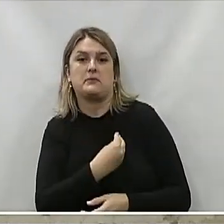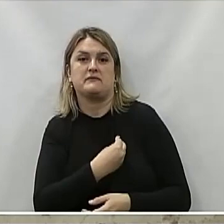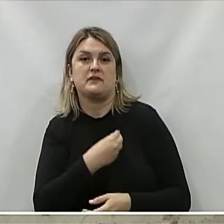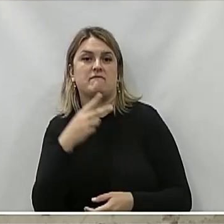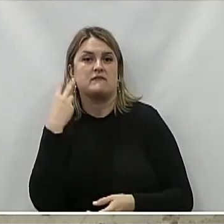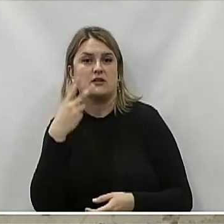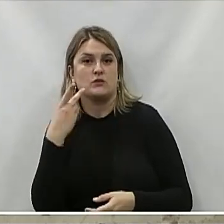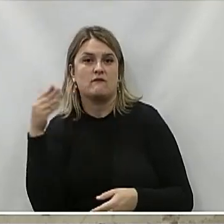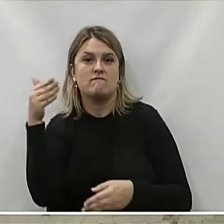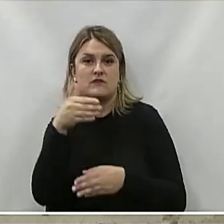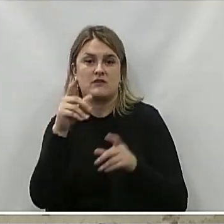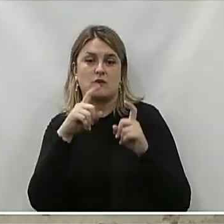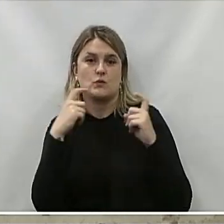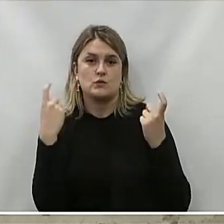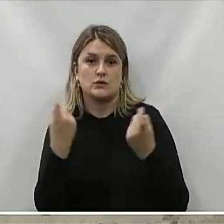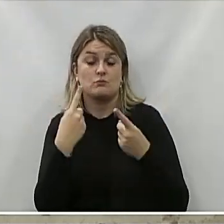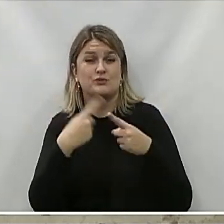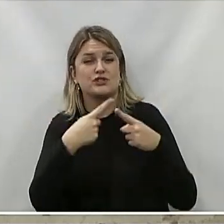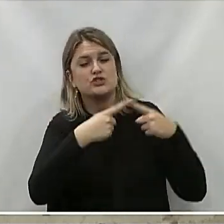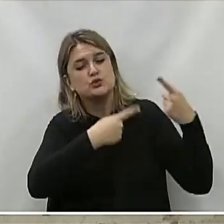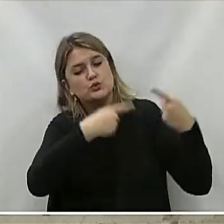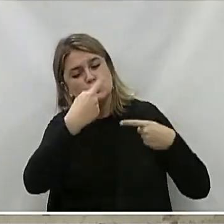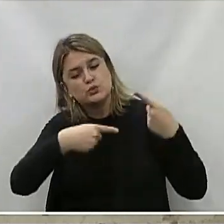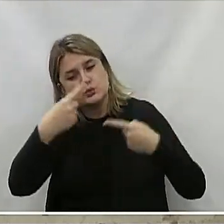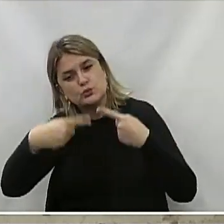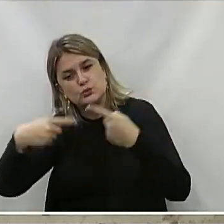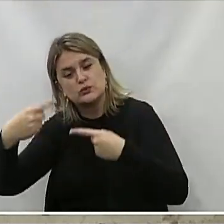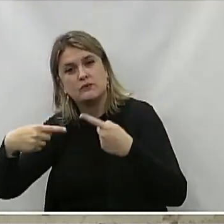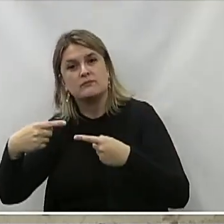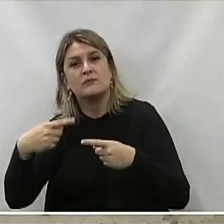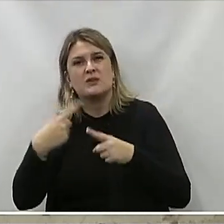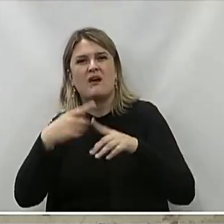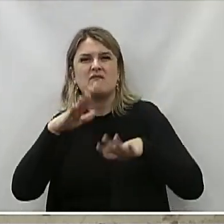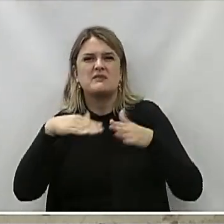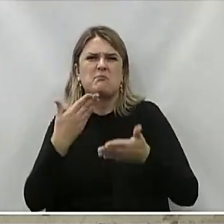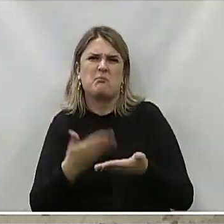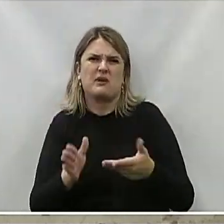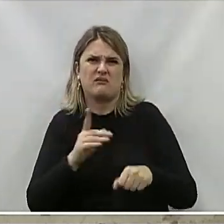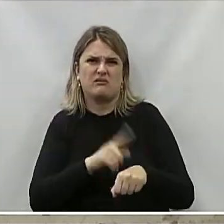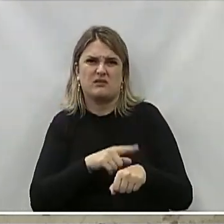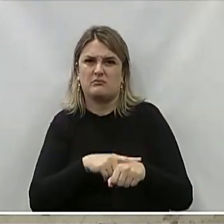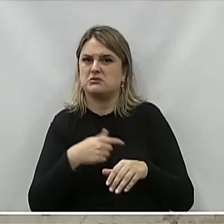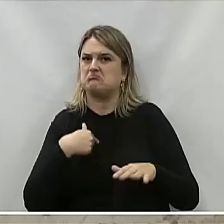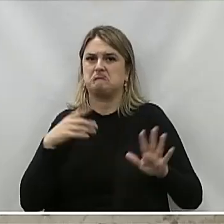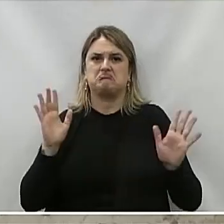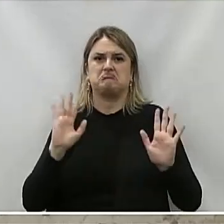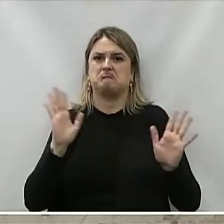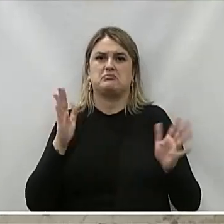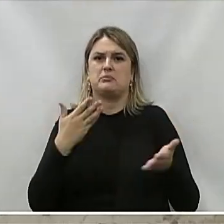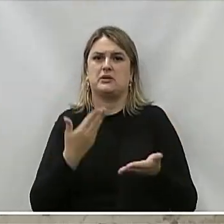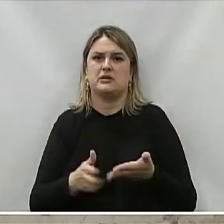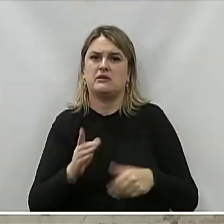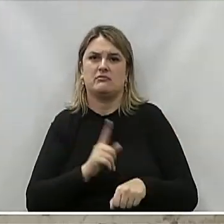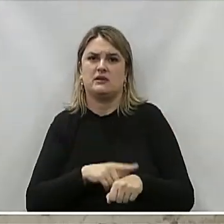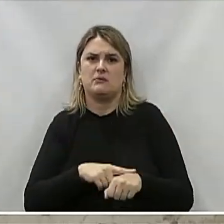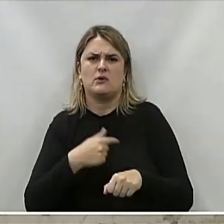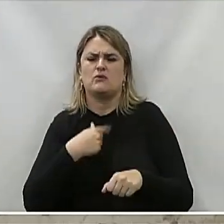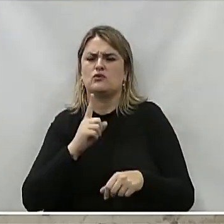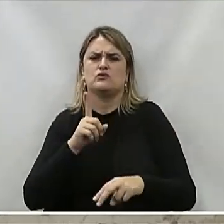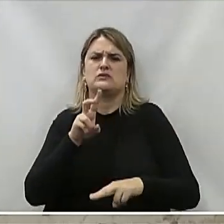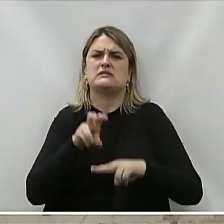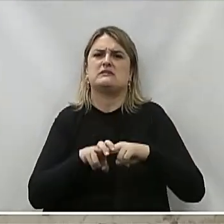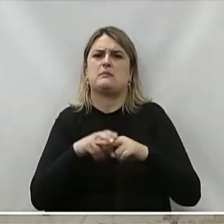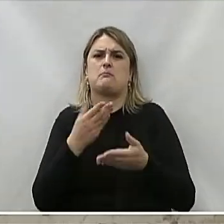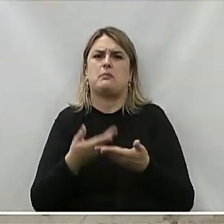vereadores Na reunião Da comissão Porque é discutido A gente está aqui Perdendo tempo Eu não estou perdendo Tempo de ser vereador Não estou sentando Nessa